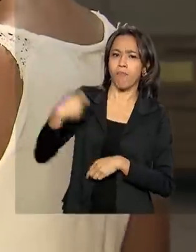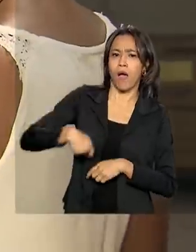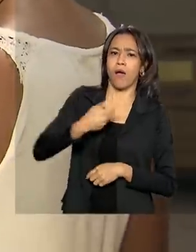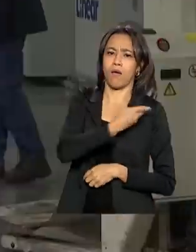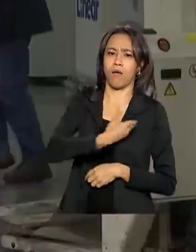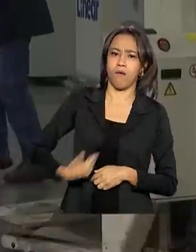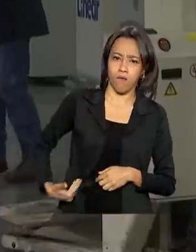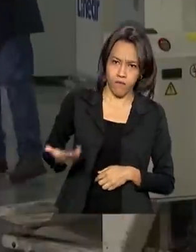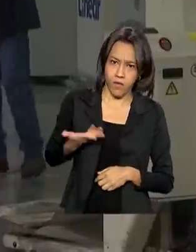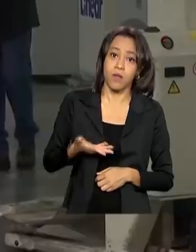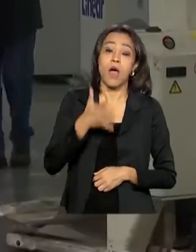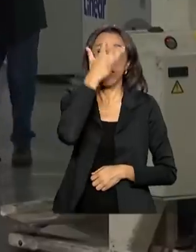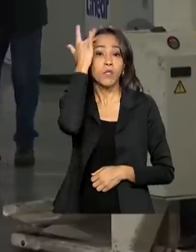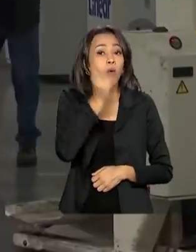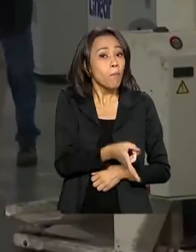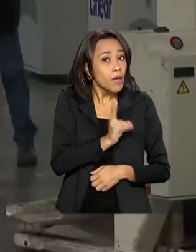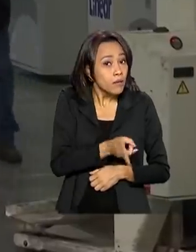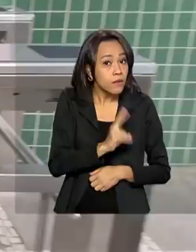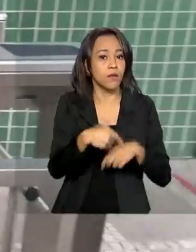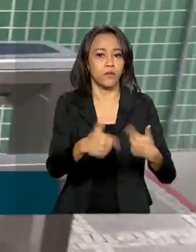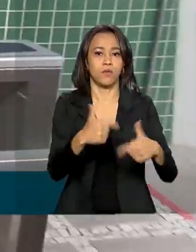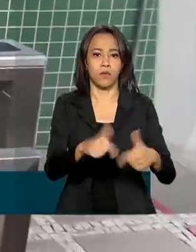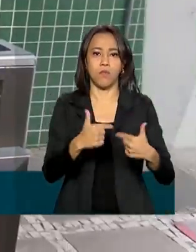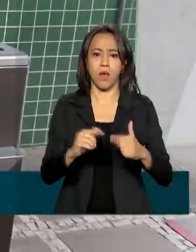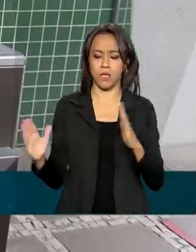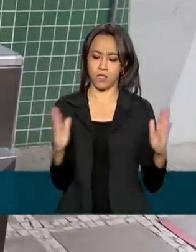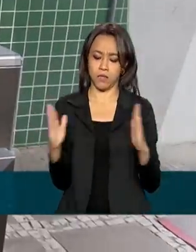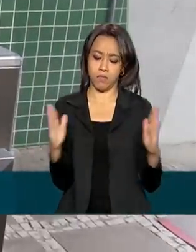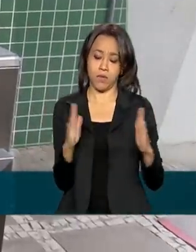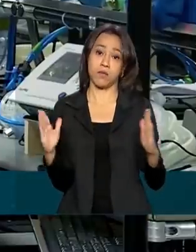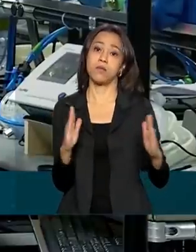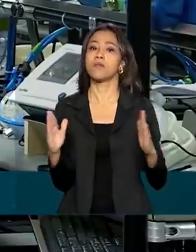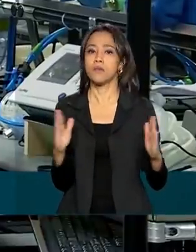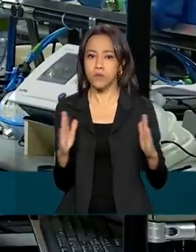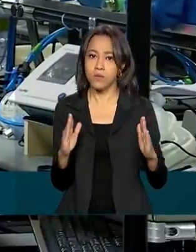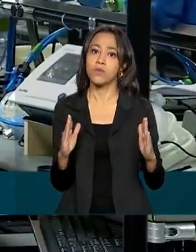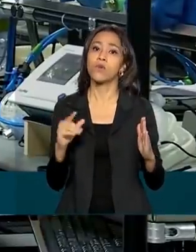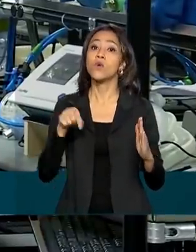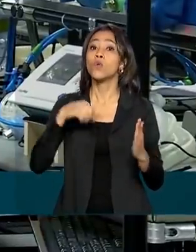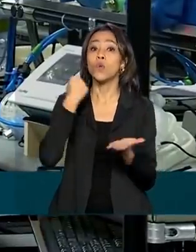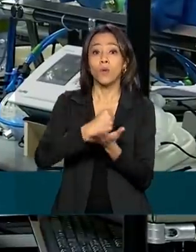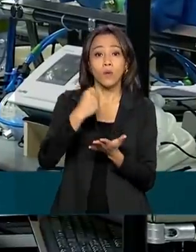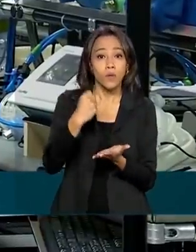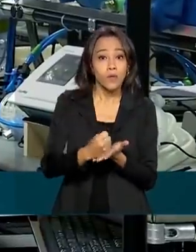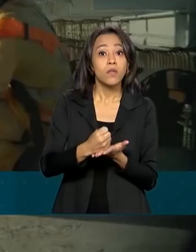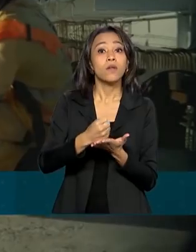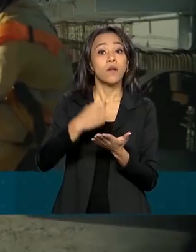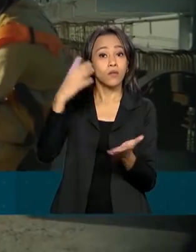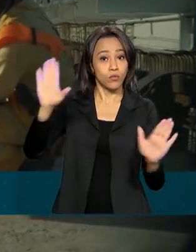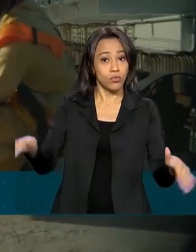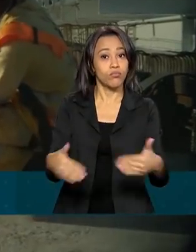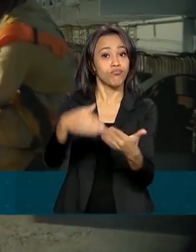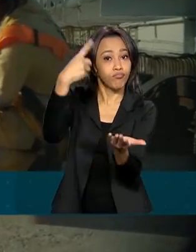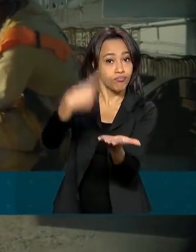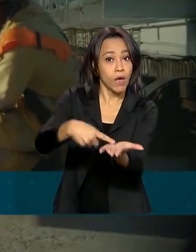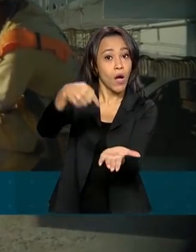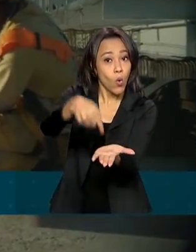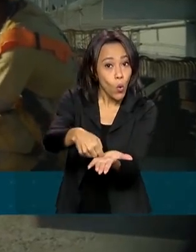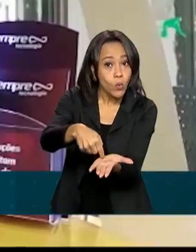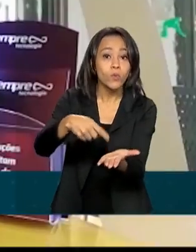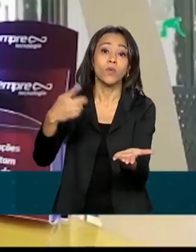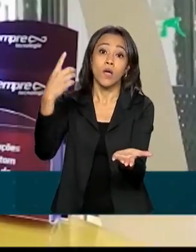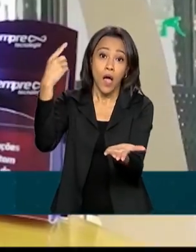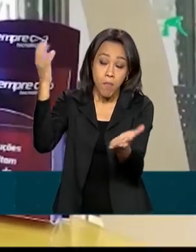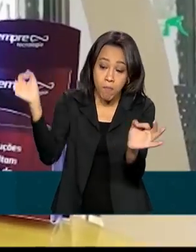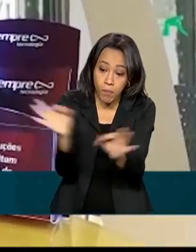O trabalhador permanece empregado durante todo o tempo de vigência do acordo e pelo mesmo tempo depois que o acordo acabar.